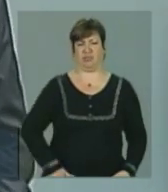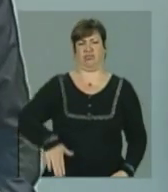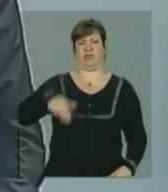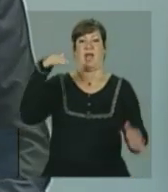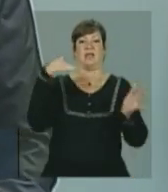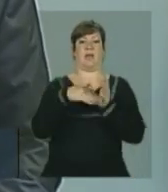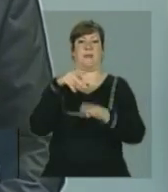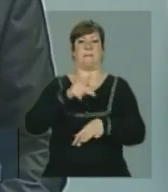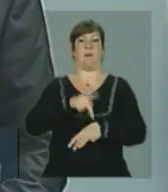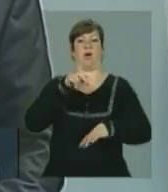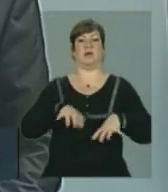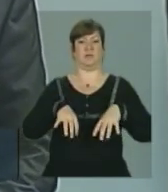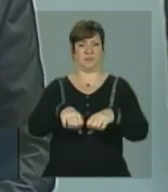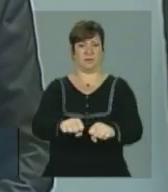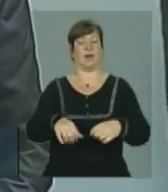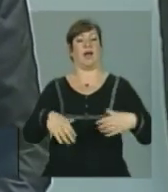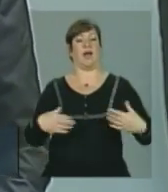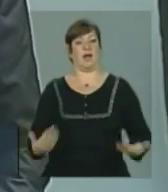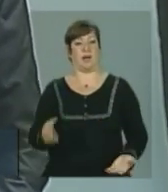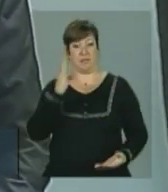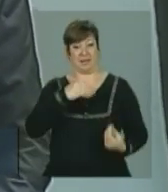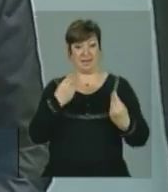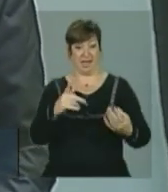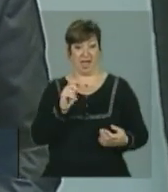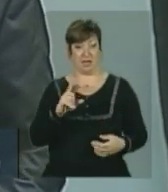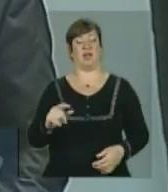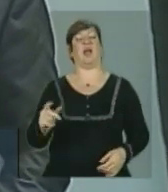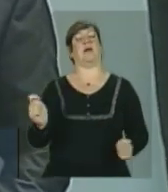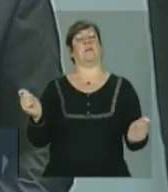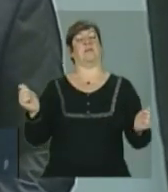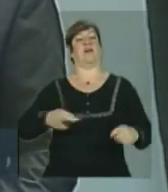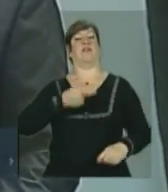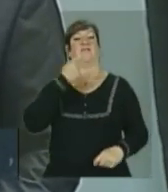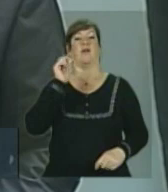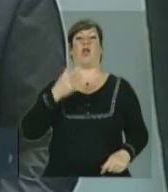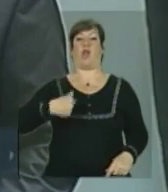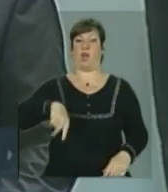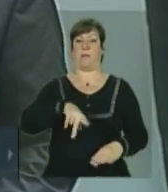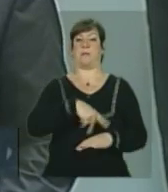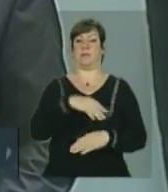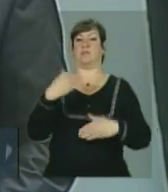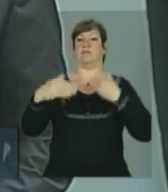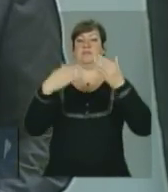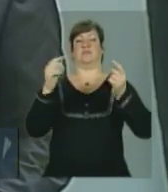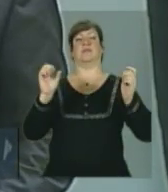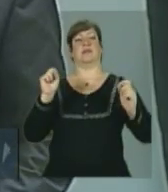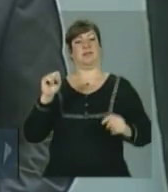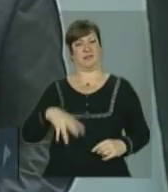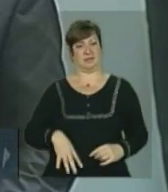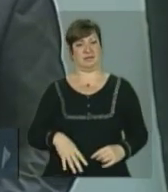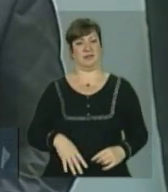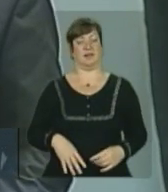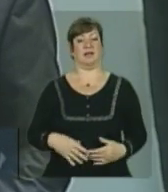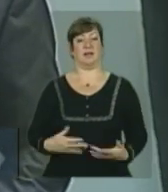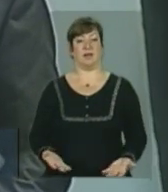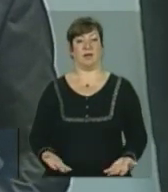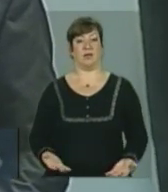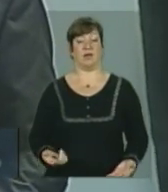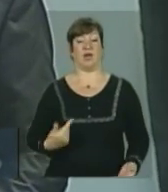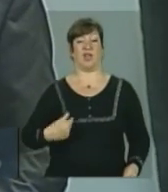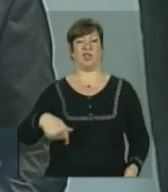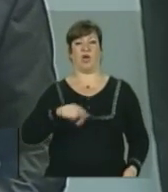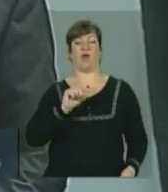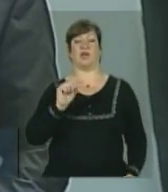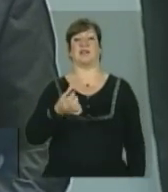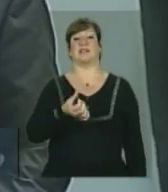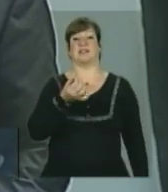a pós-graduação, nós podemos bater no peito e dizer nós somos um país desenvolvido. Não nos vale ser a sexta